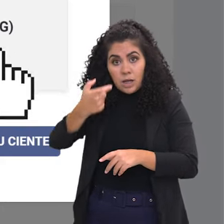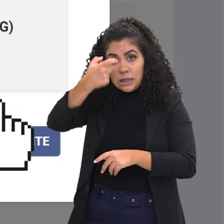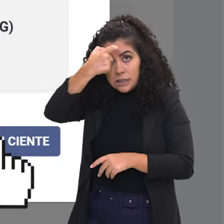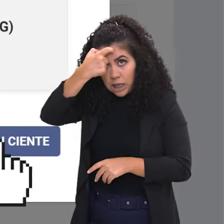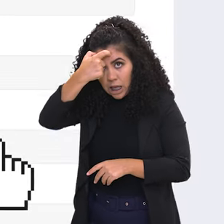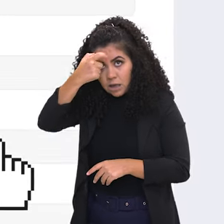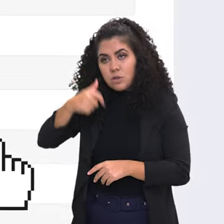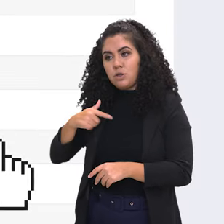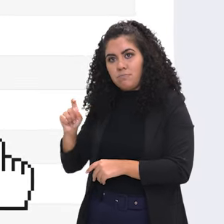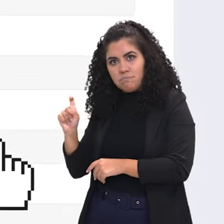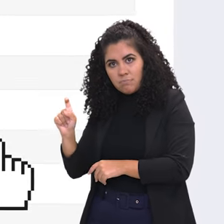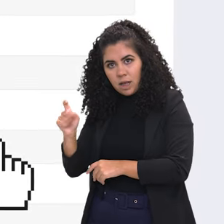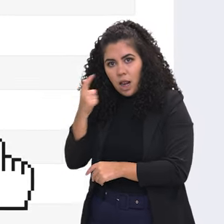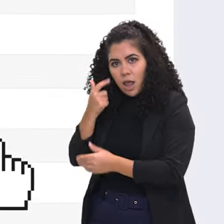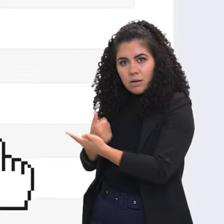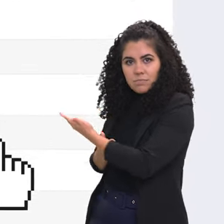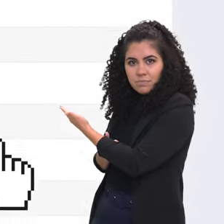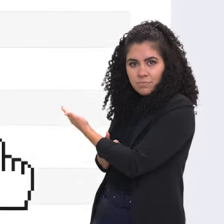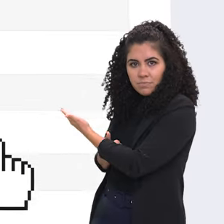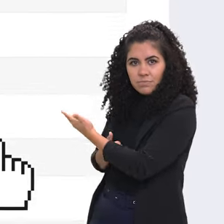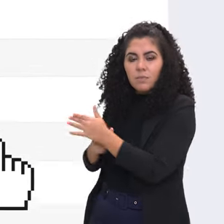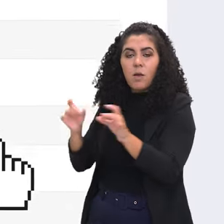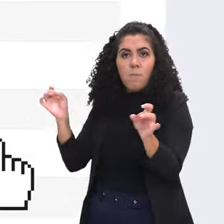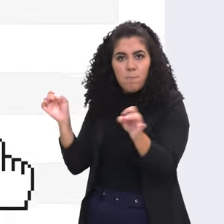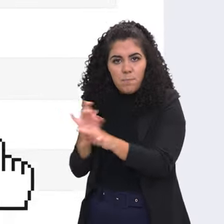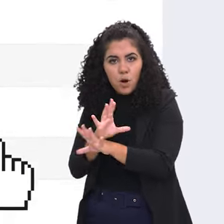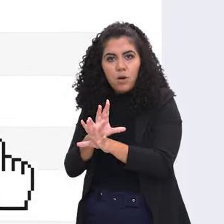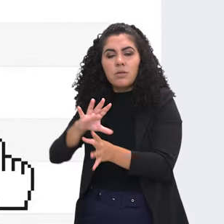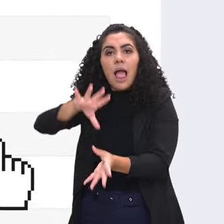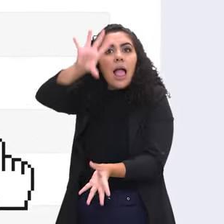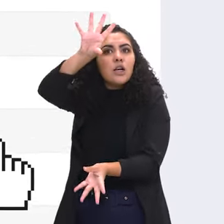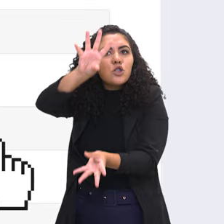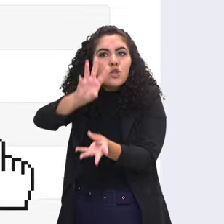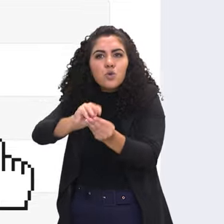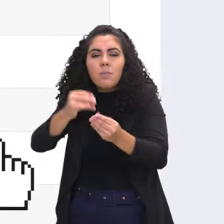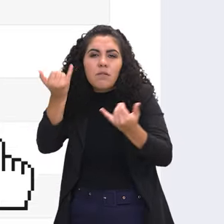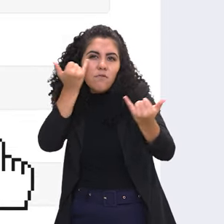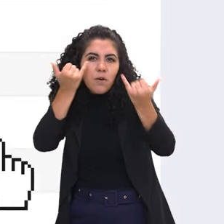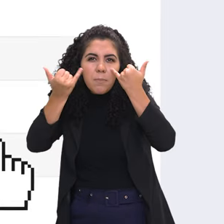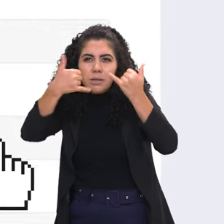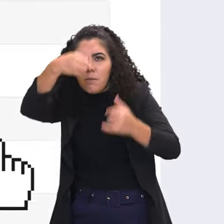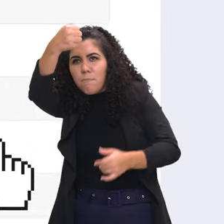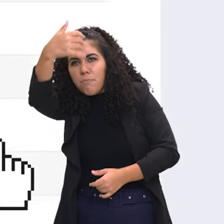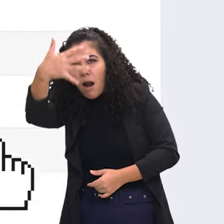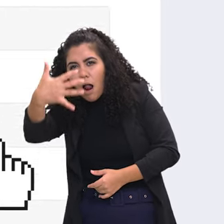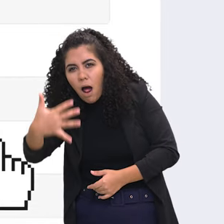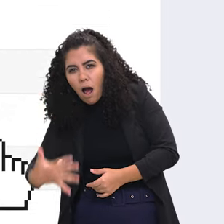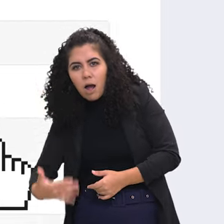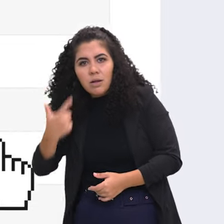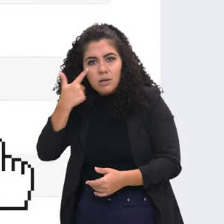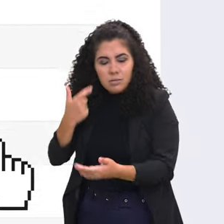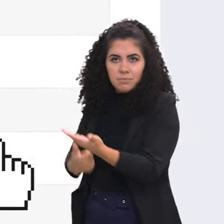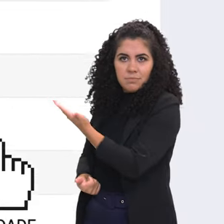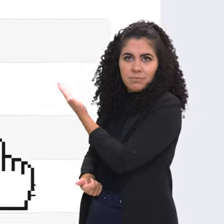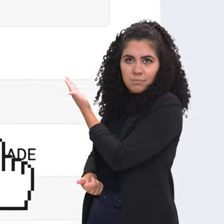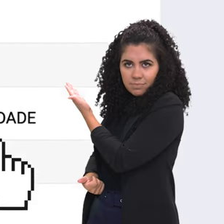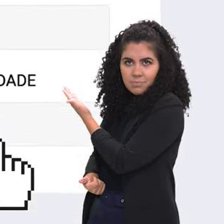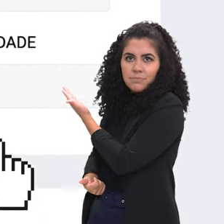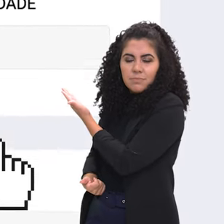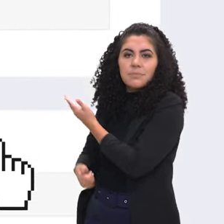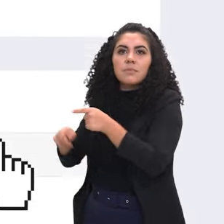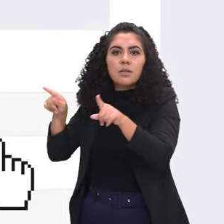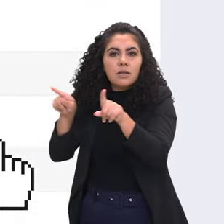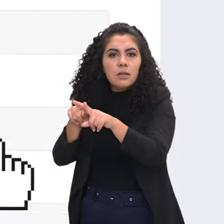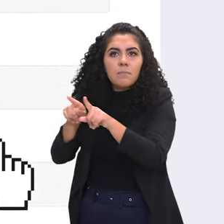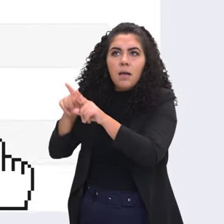ciente. Vou para o final. Tem um resumo da minha inscrição de todos os dados que eu coloquei, que são os dados primários, os dados pessoais.